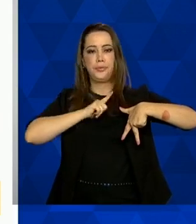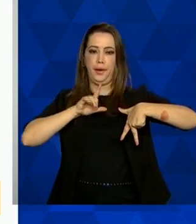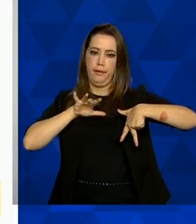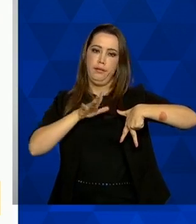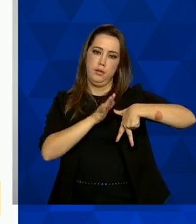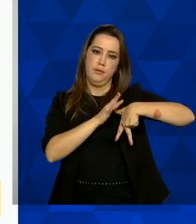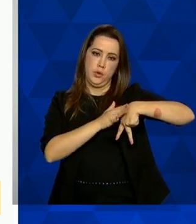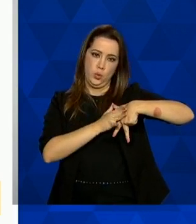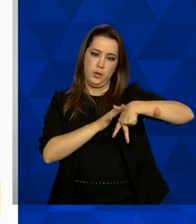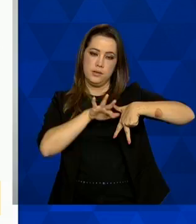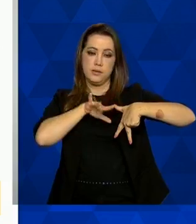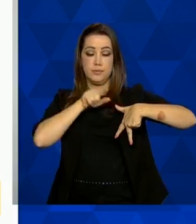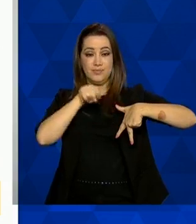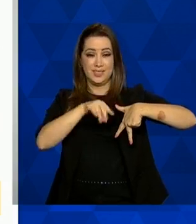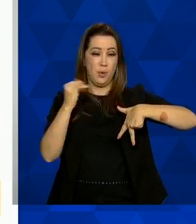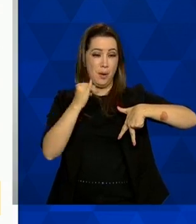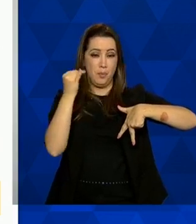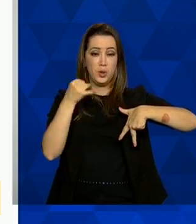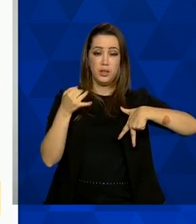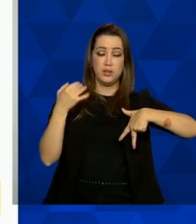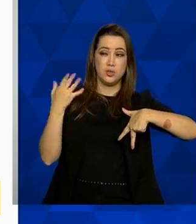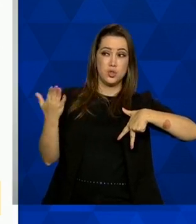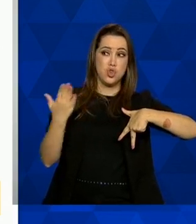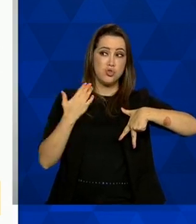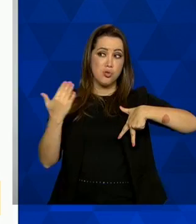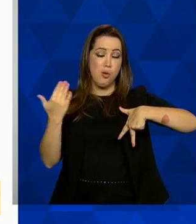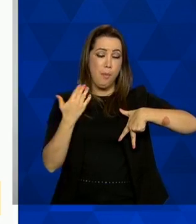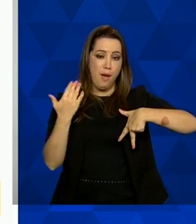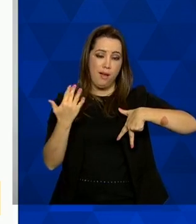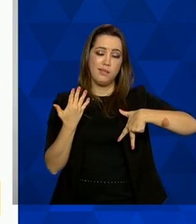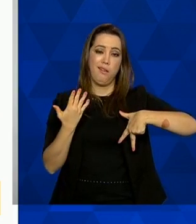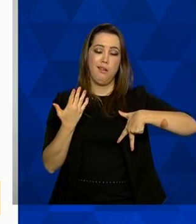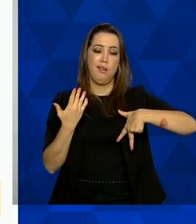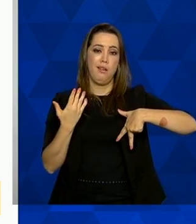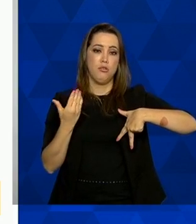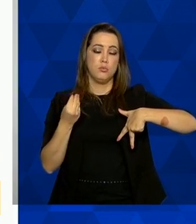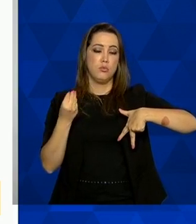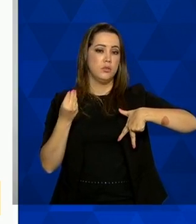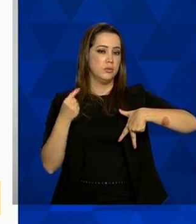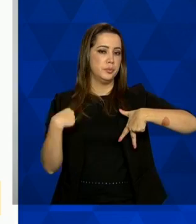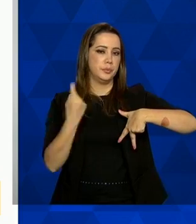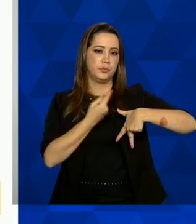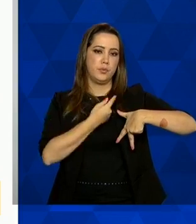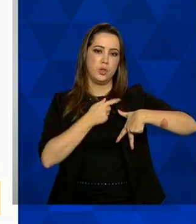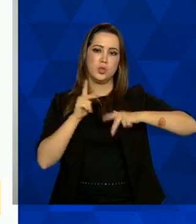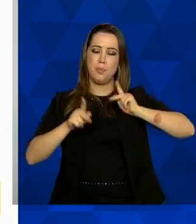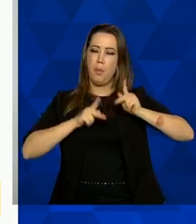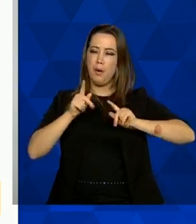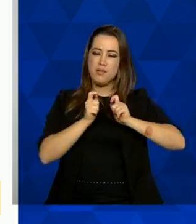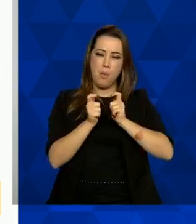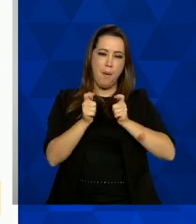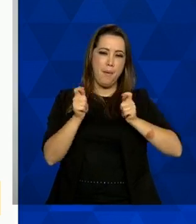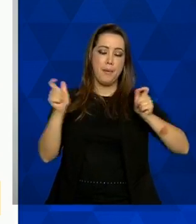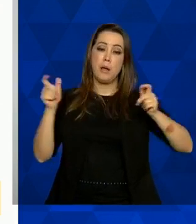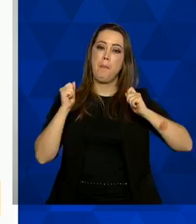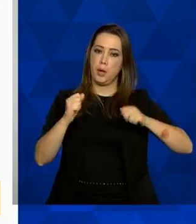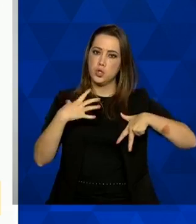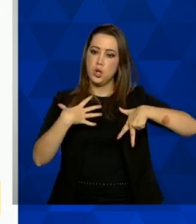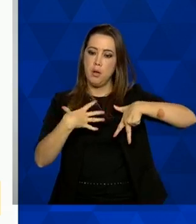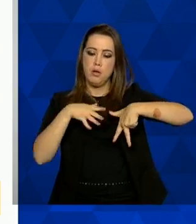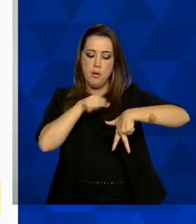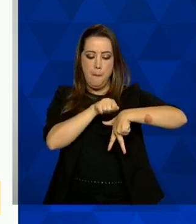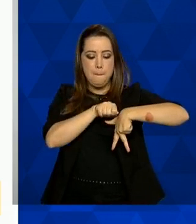justamente para a gente mensurar como nós temos uma grande população susceptível